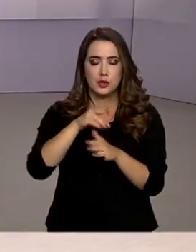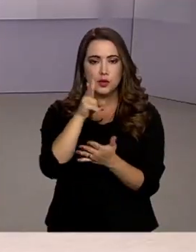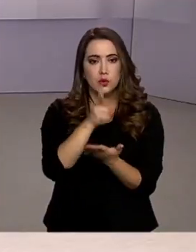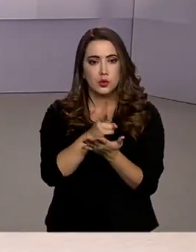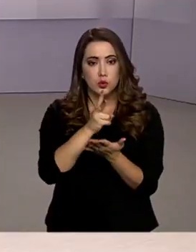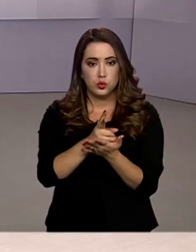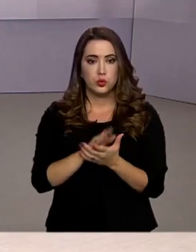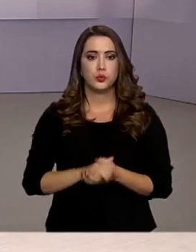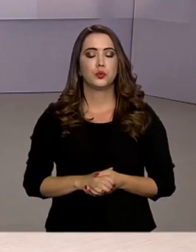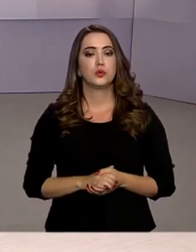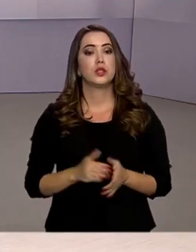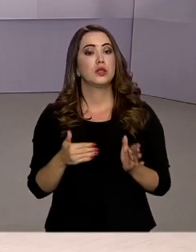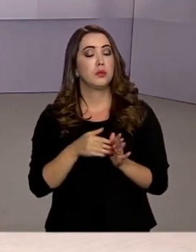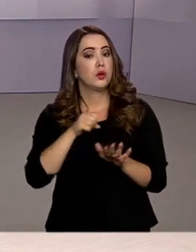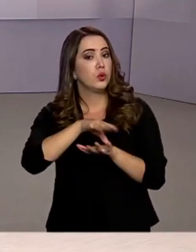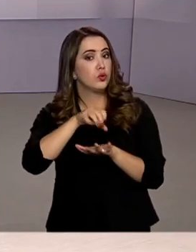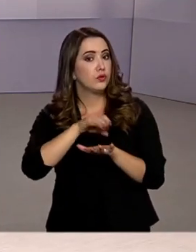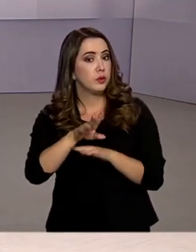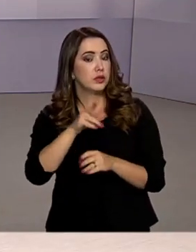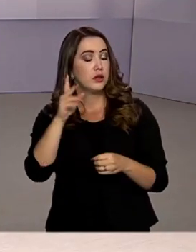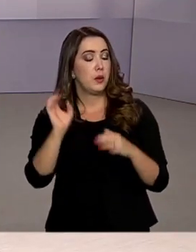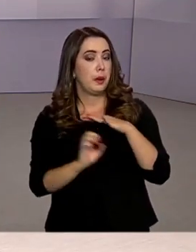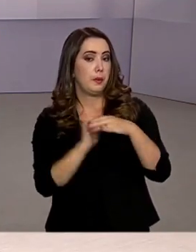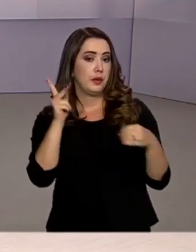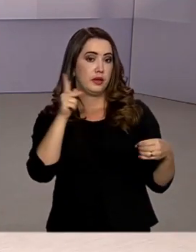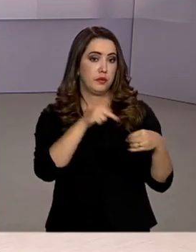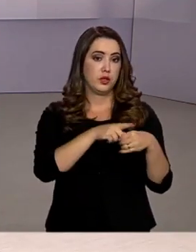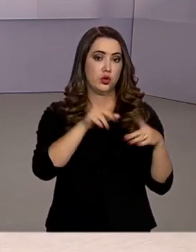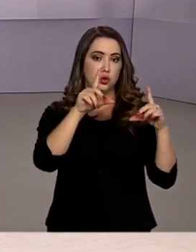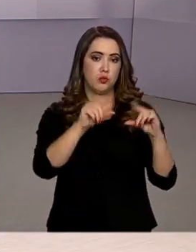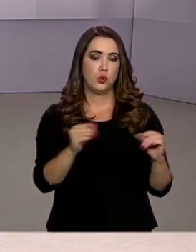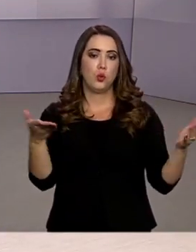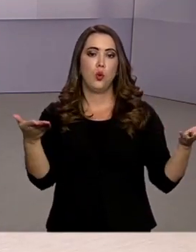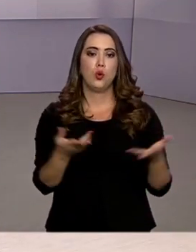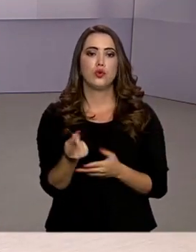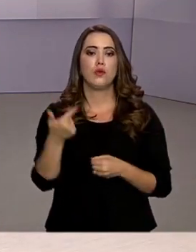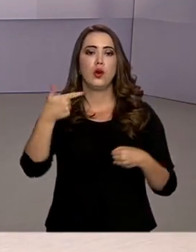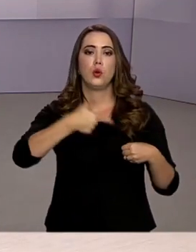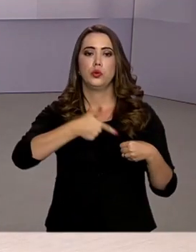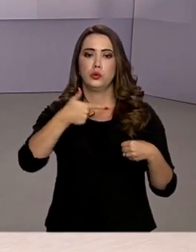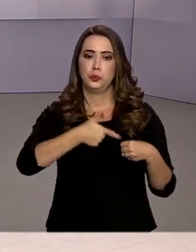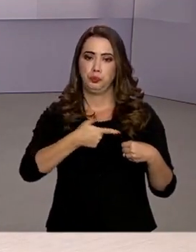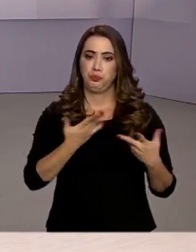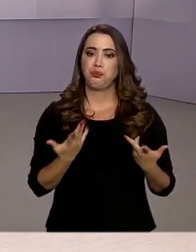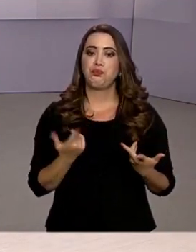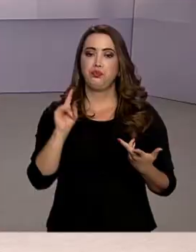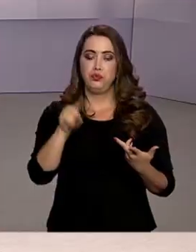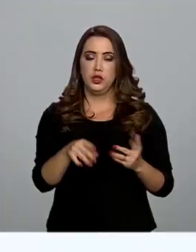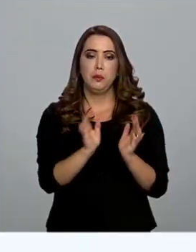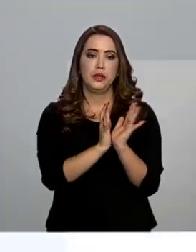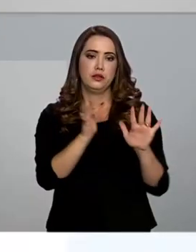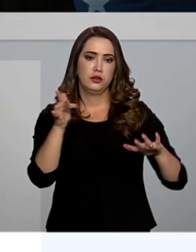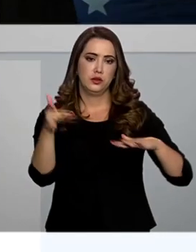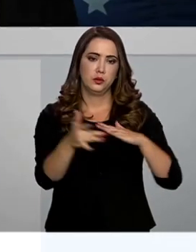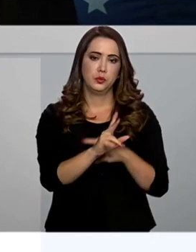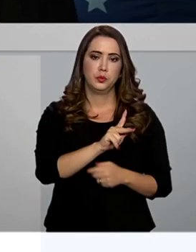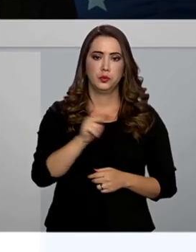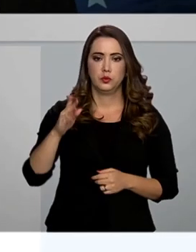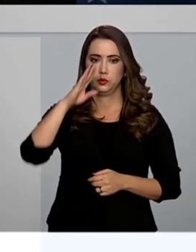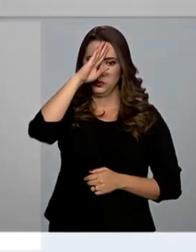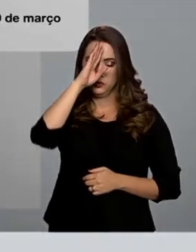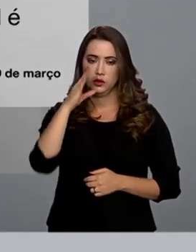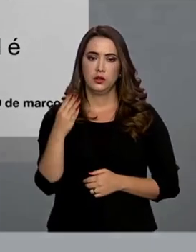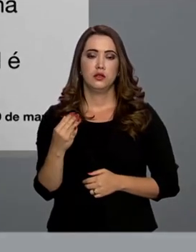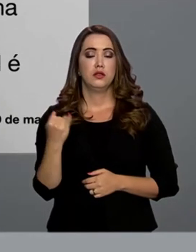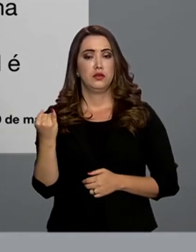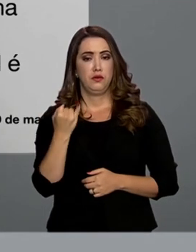Aliás, uma última informação. A Petrobras reduziu hoje o preço dos combustíveis nas refinarias. Pelas redes sociais, o presidente